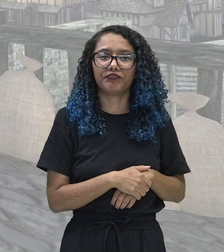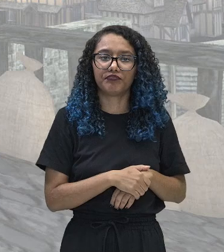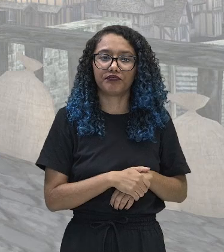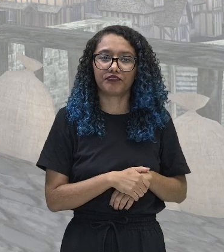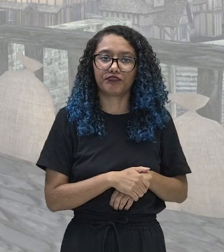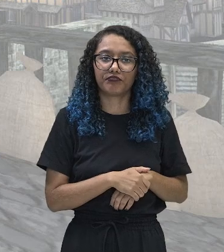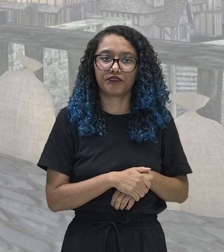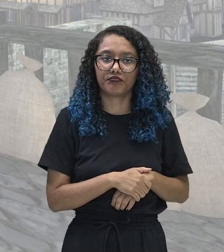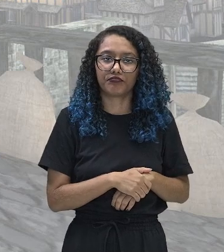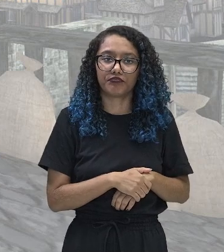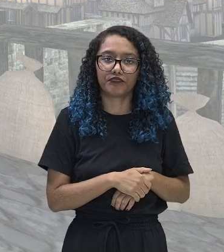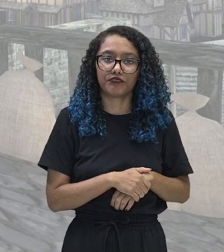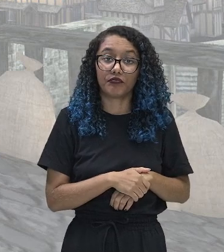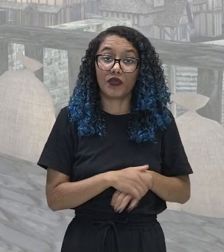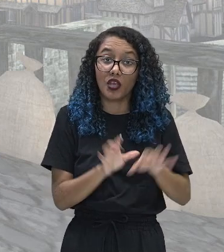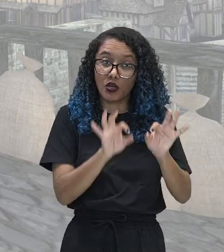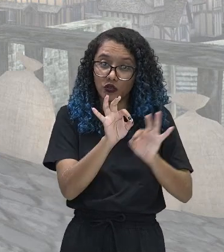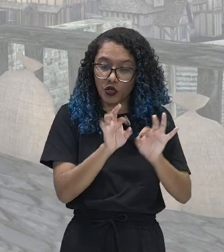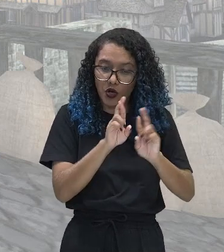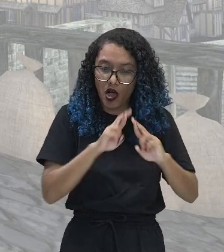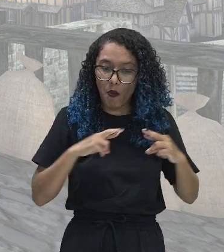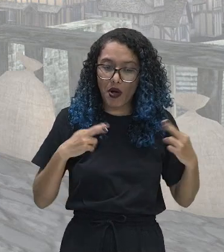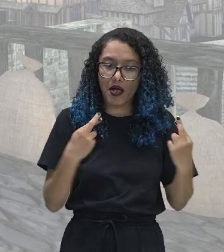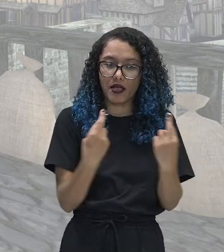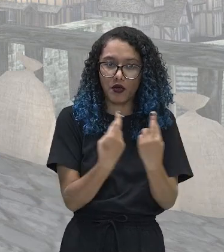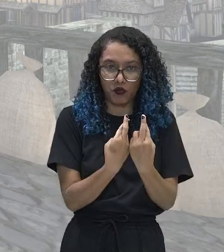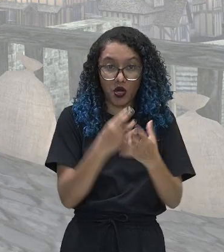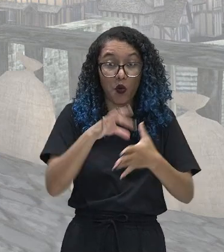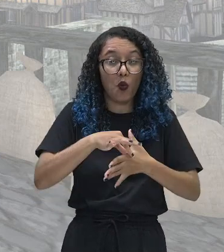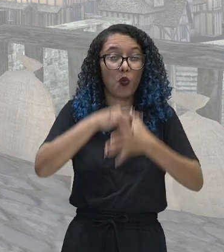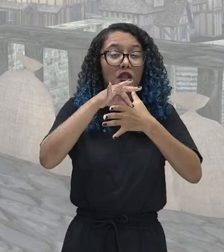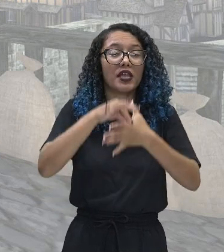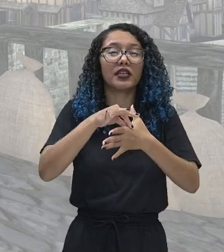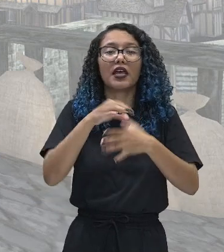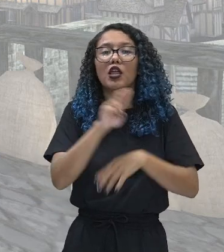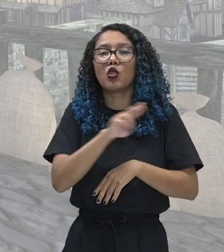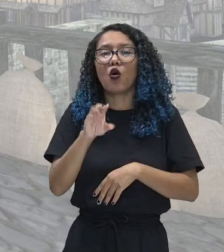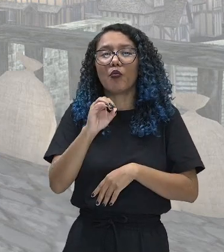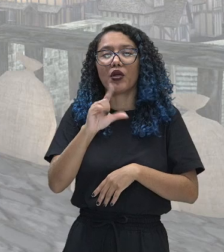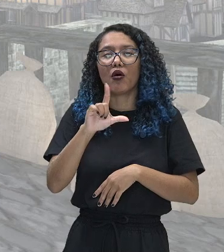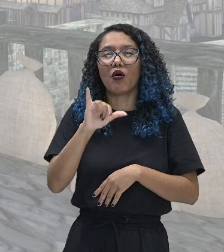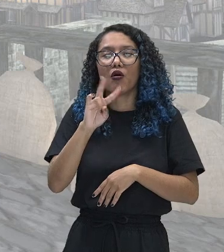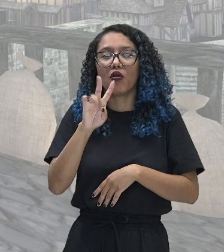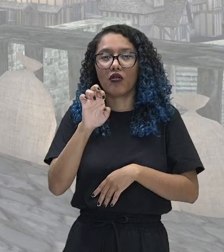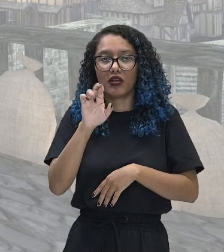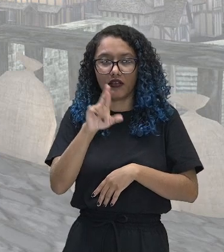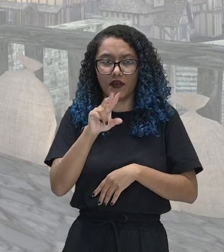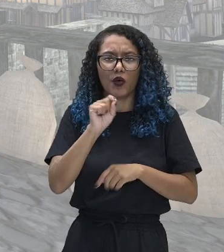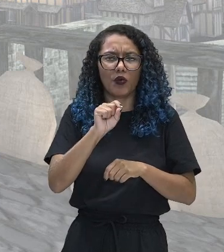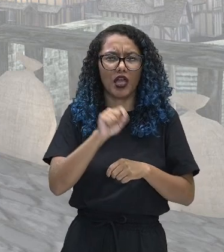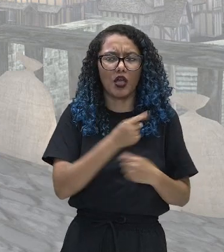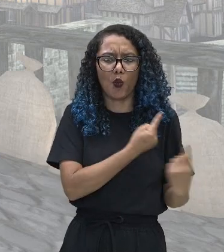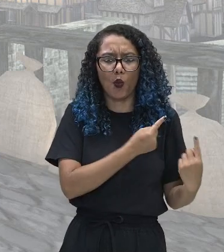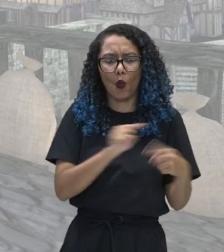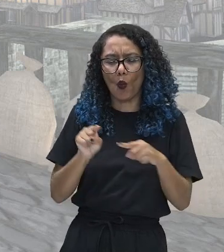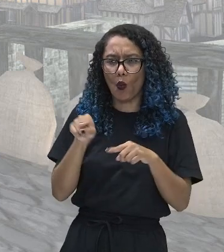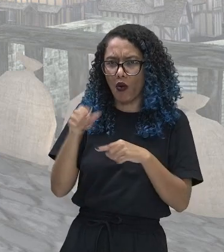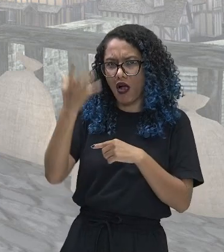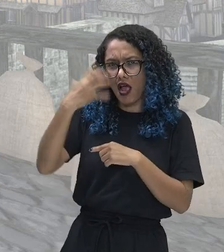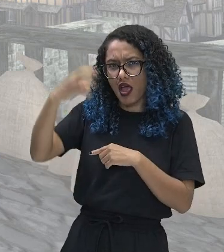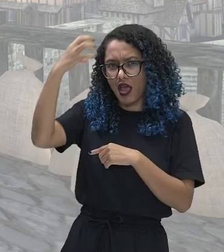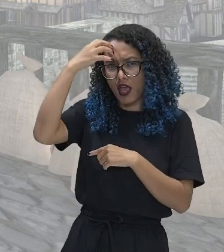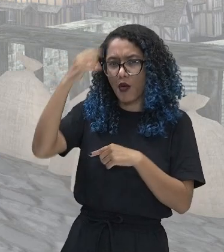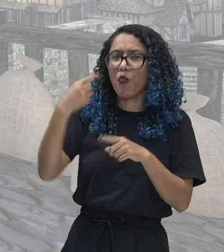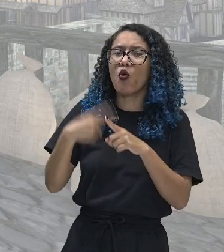capitaneado ali por um parlamentar chamado Olivier Covell, para justamente lutar contra o rei. E essa